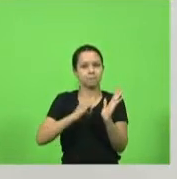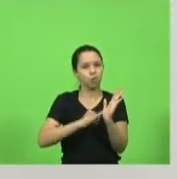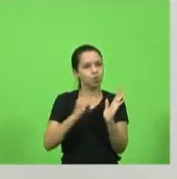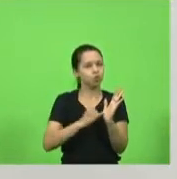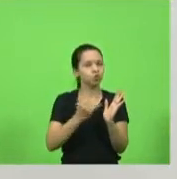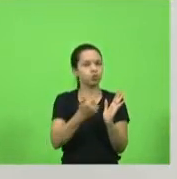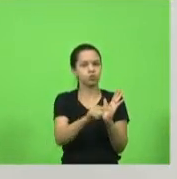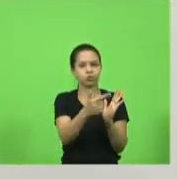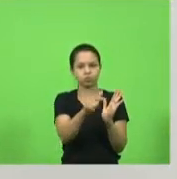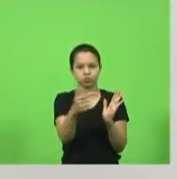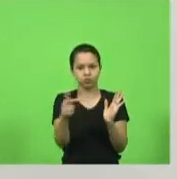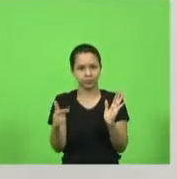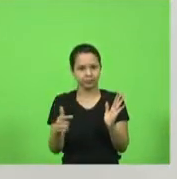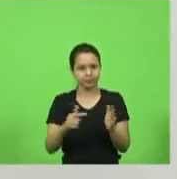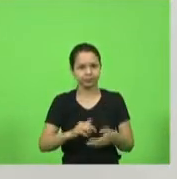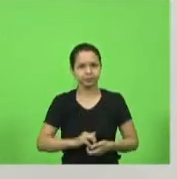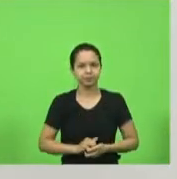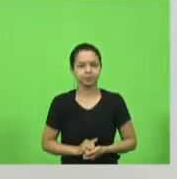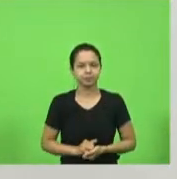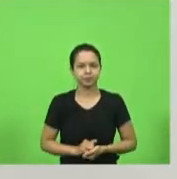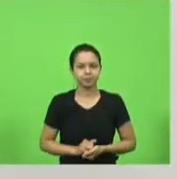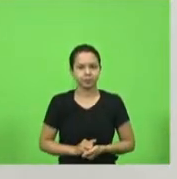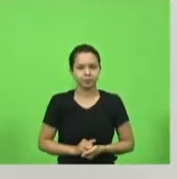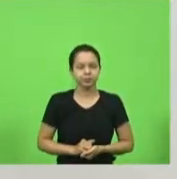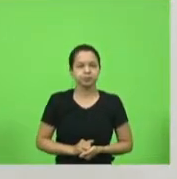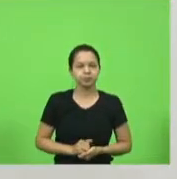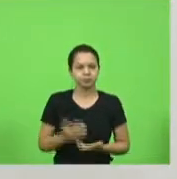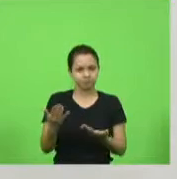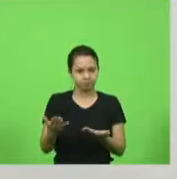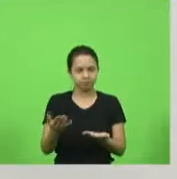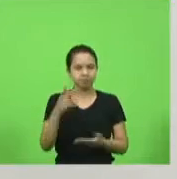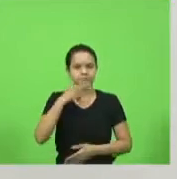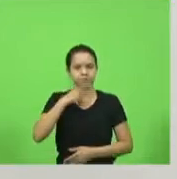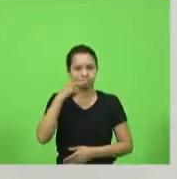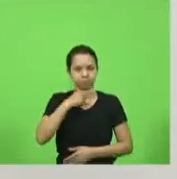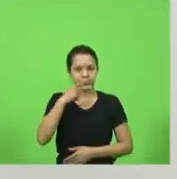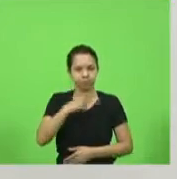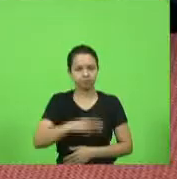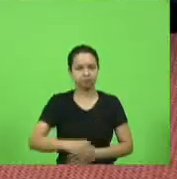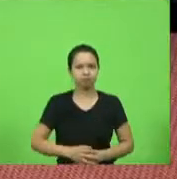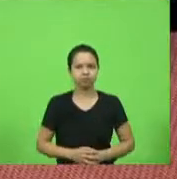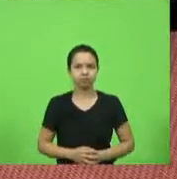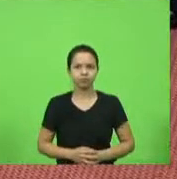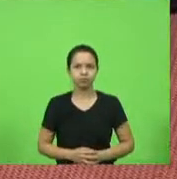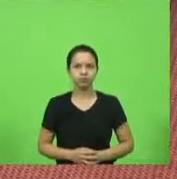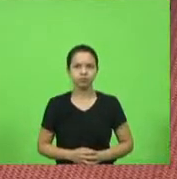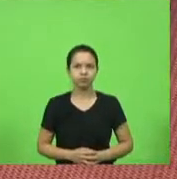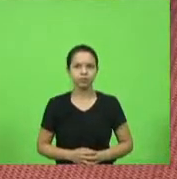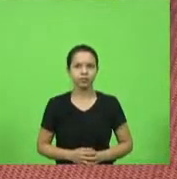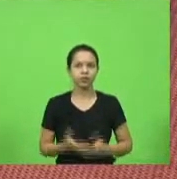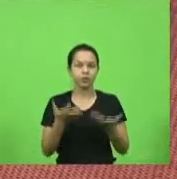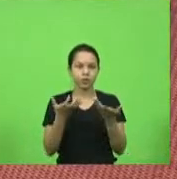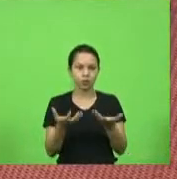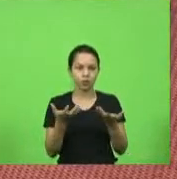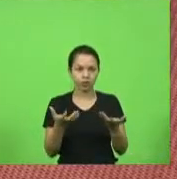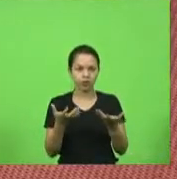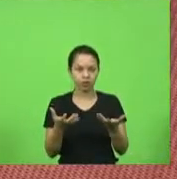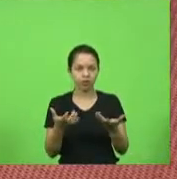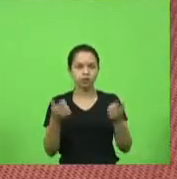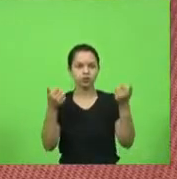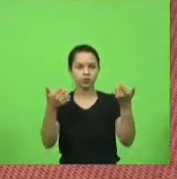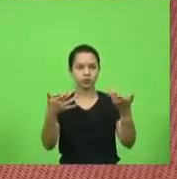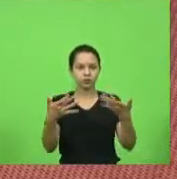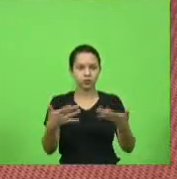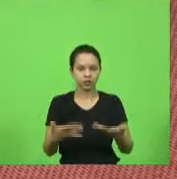sangram. Uma parte, deputado. Com a vontade, deputado Kennedy. Eu gostaria muito de fazer das